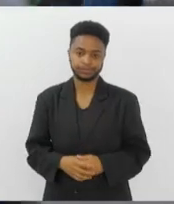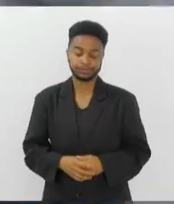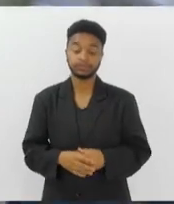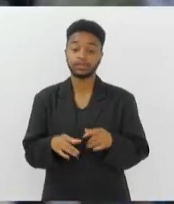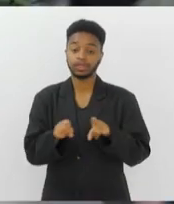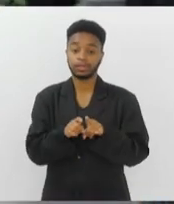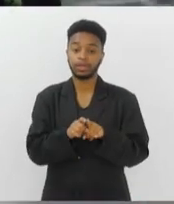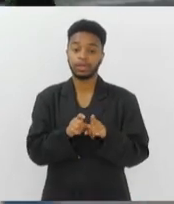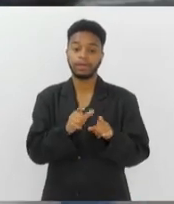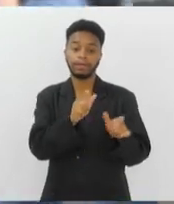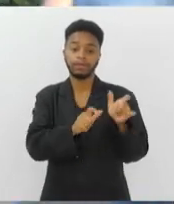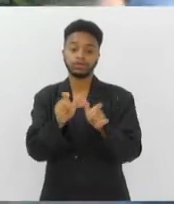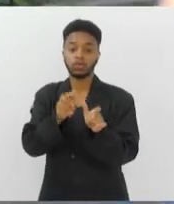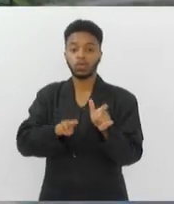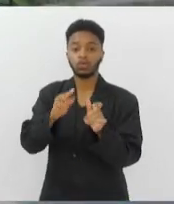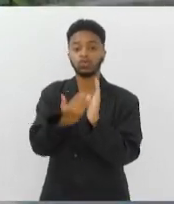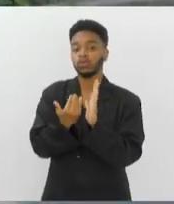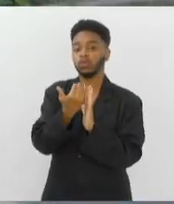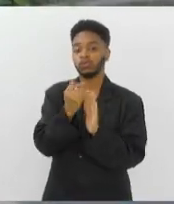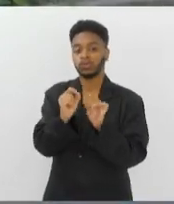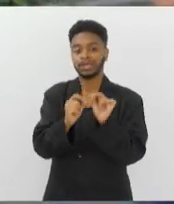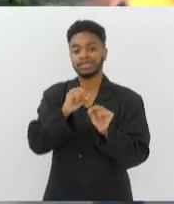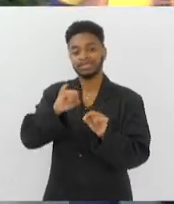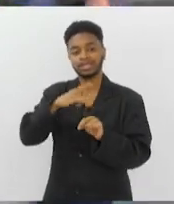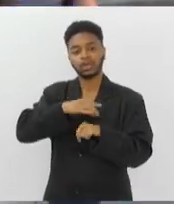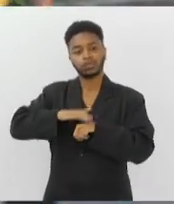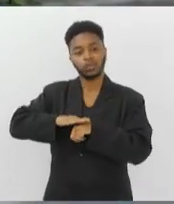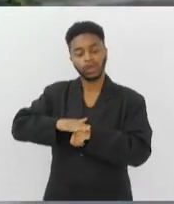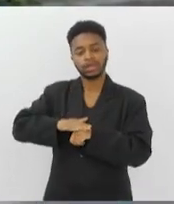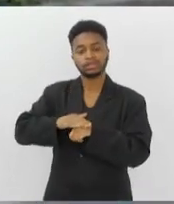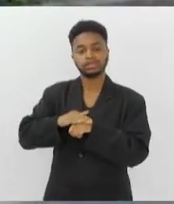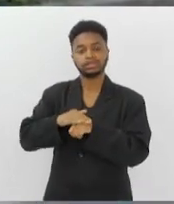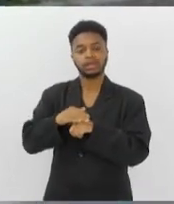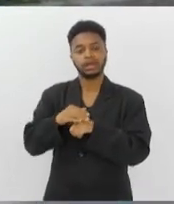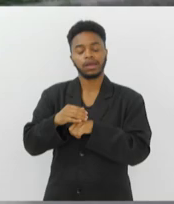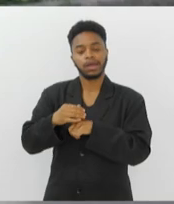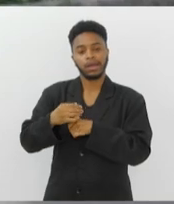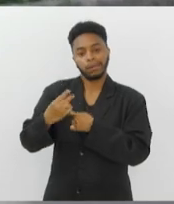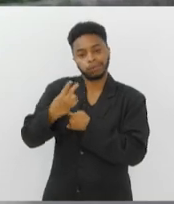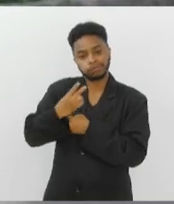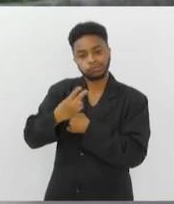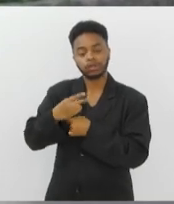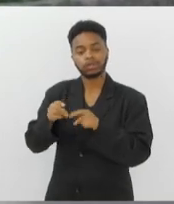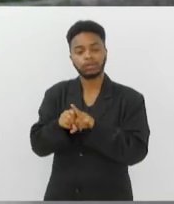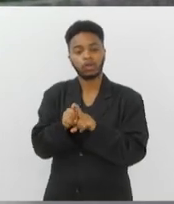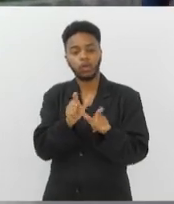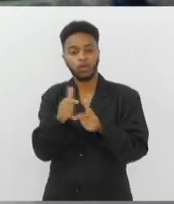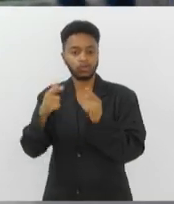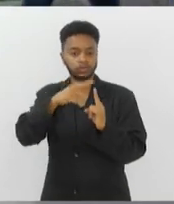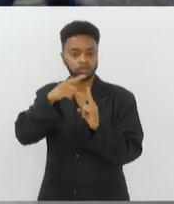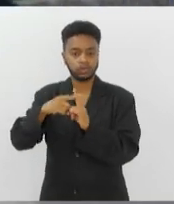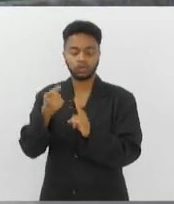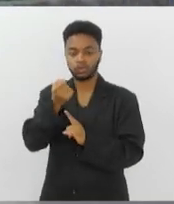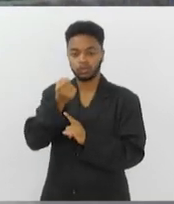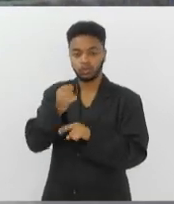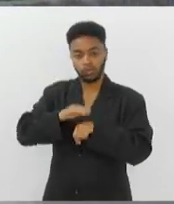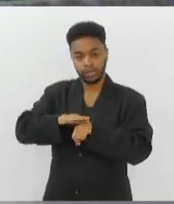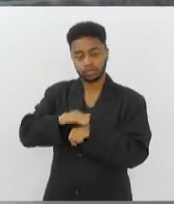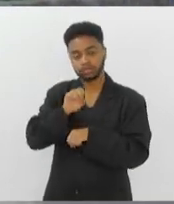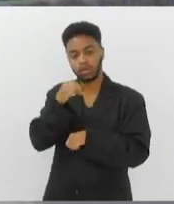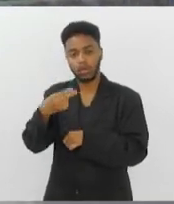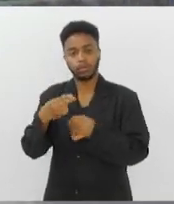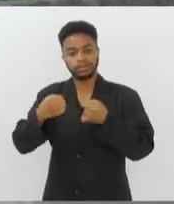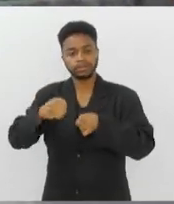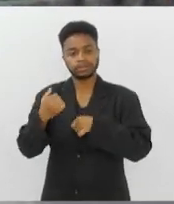pacientes que mais utilizam são os pacientes com doenças crônicas, doenças autoimunes ou que necessitem de reposição de alguma substância, como